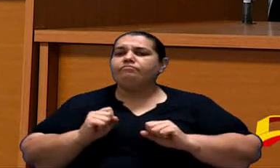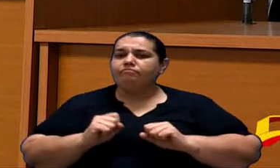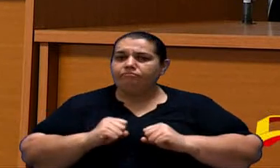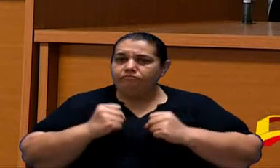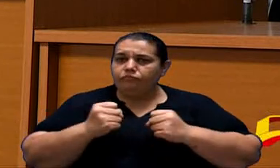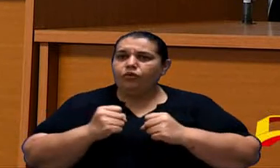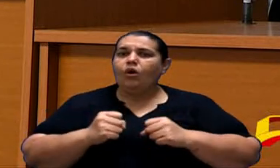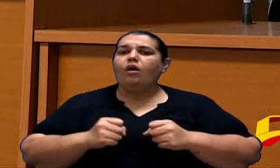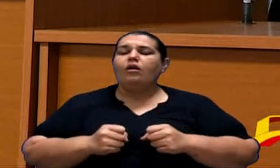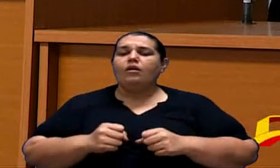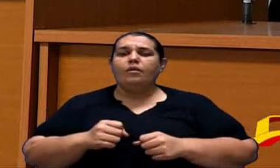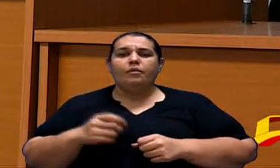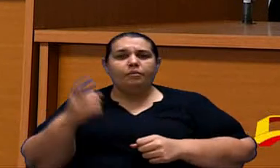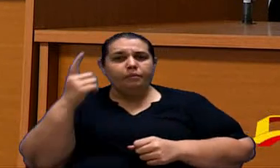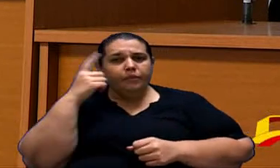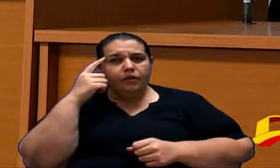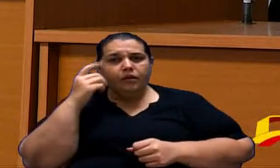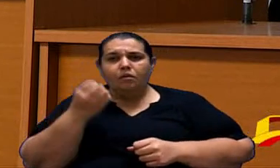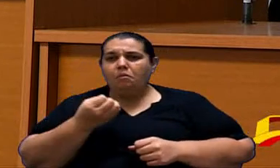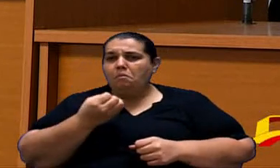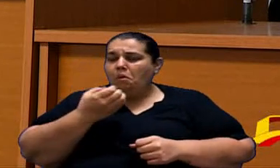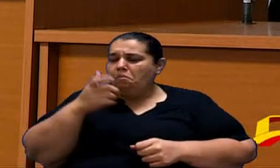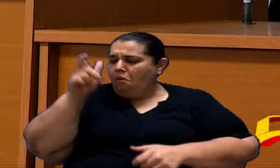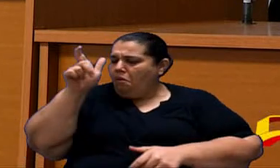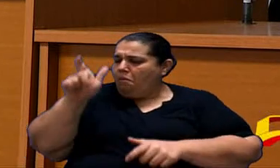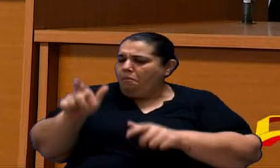é um é um ser humano